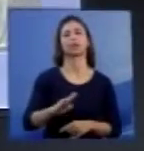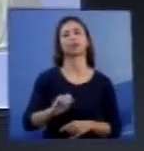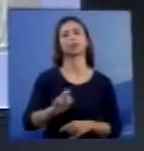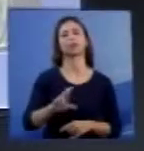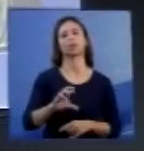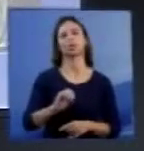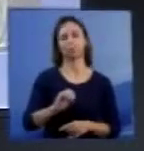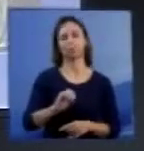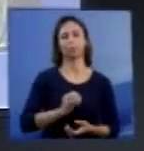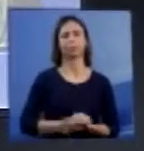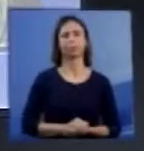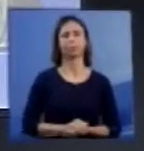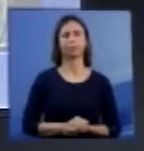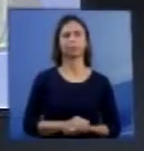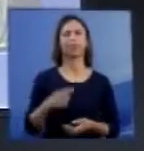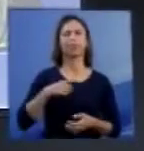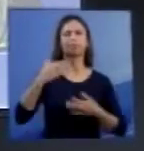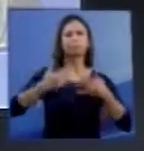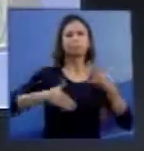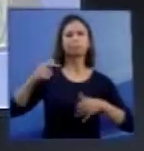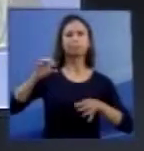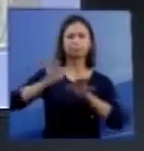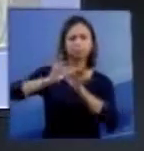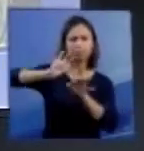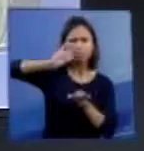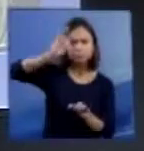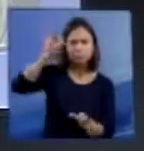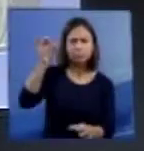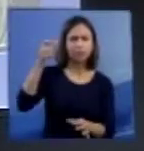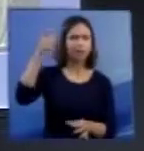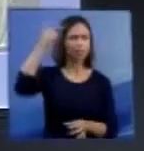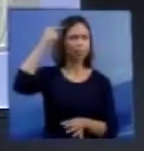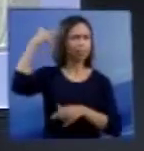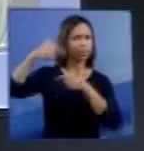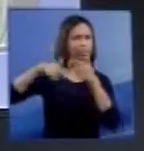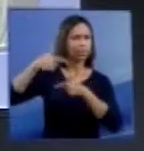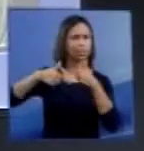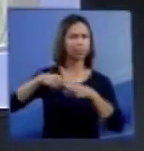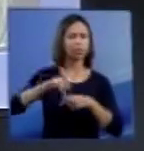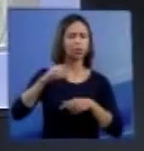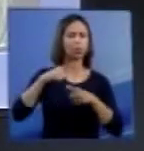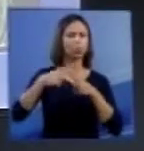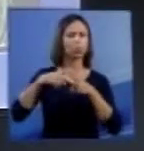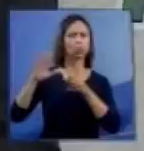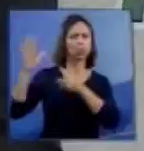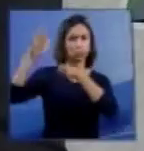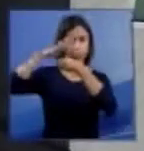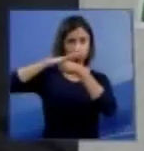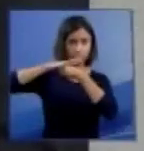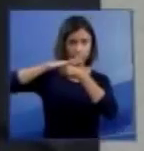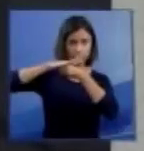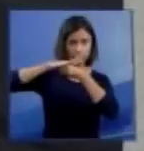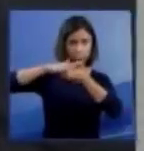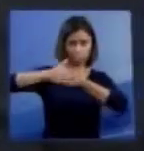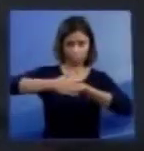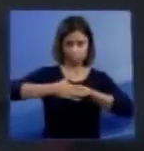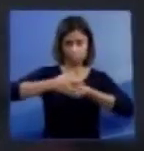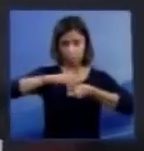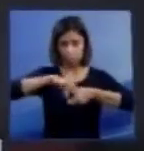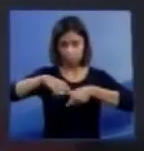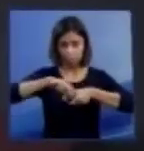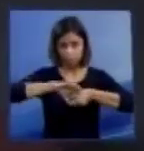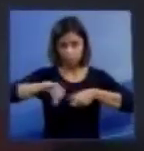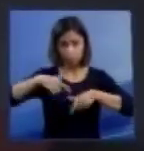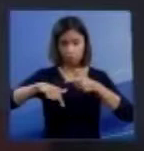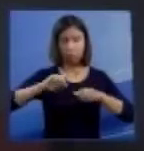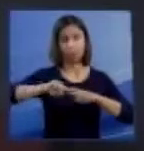Os defeitos do tubo neurais são anomalias que correspondem a defeito de fechamento do tubo neural quando o seria a anencefalia, quando